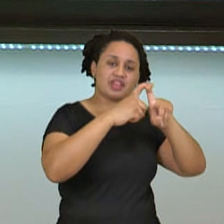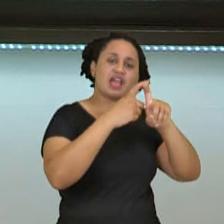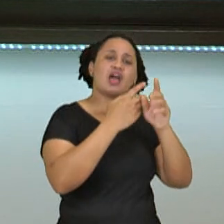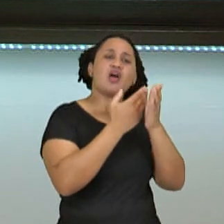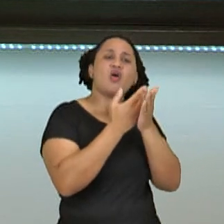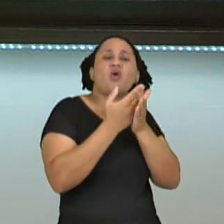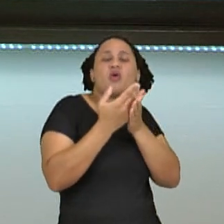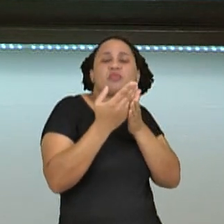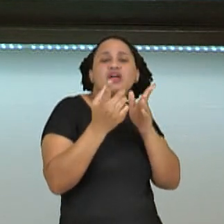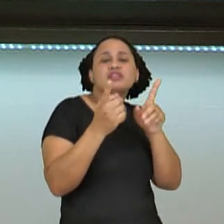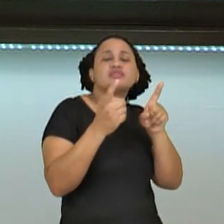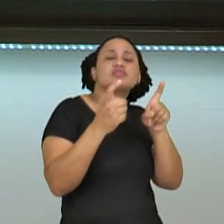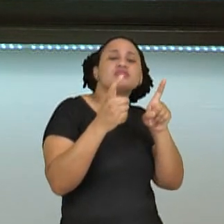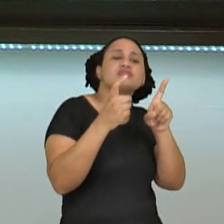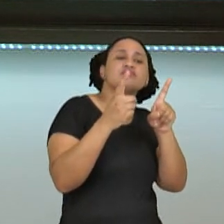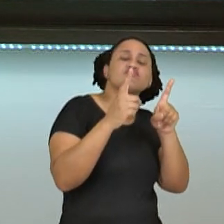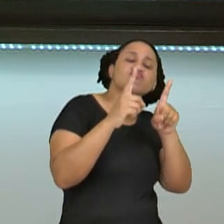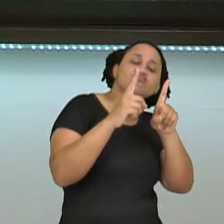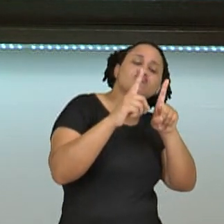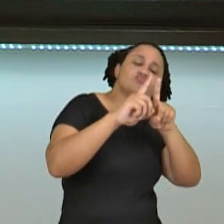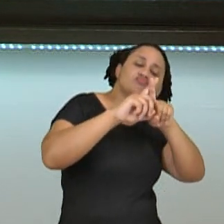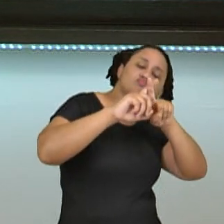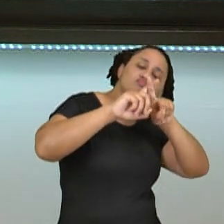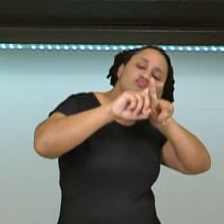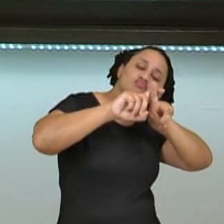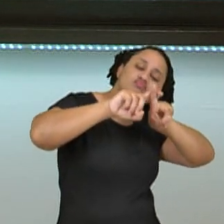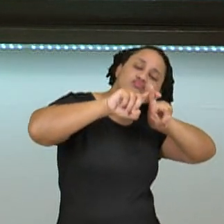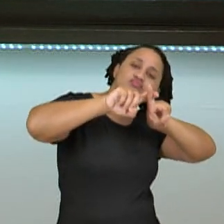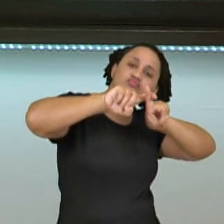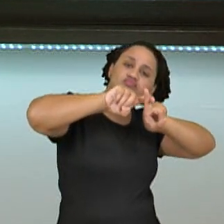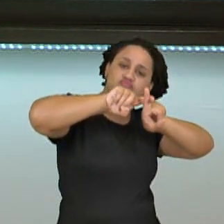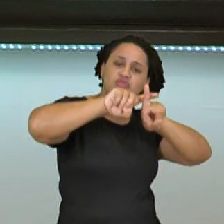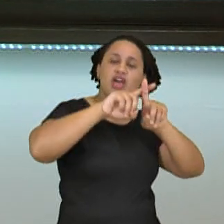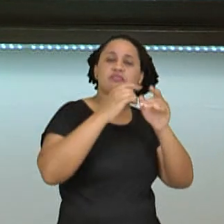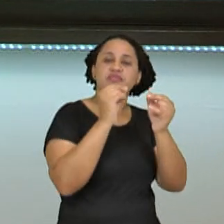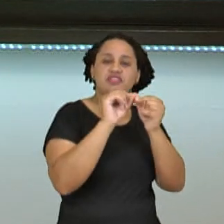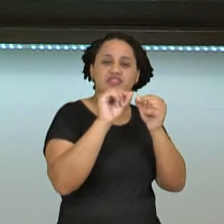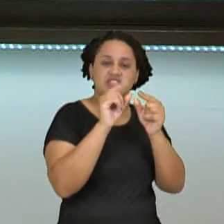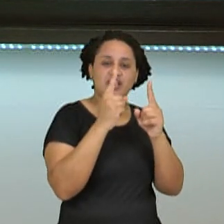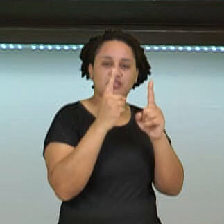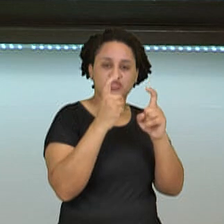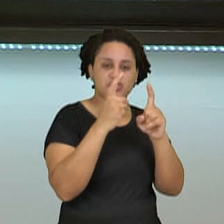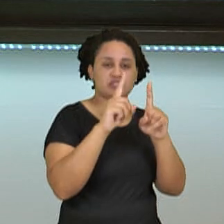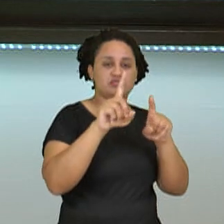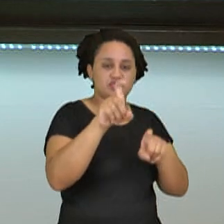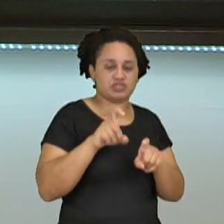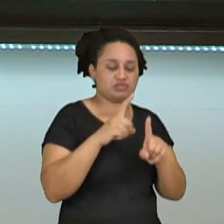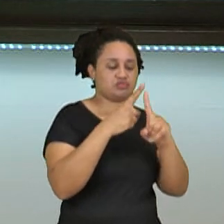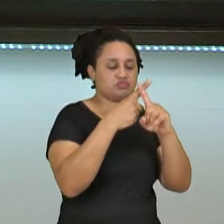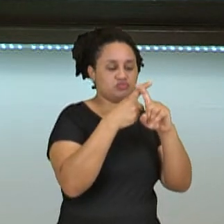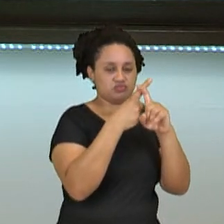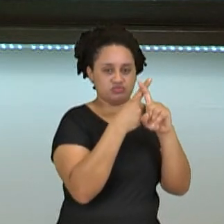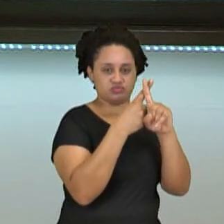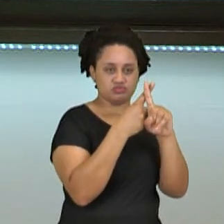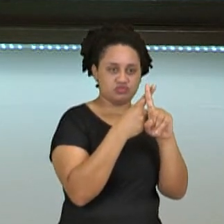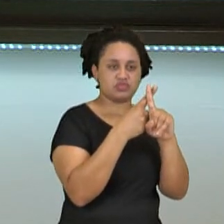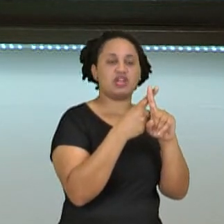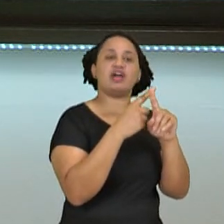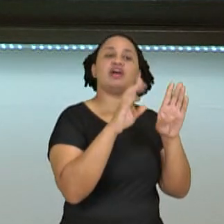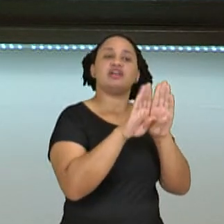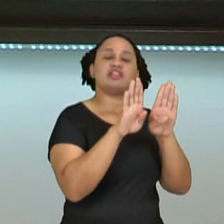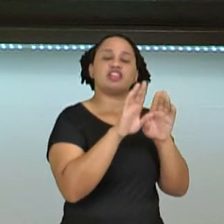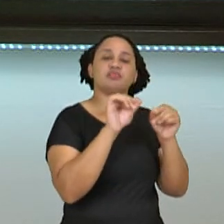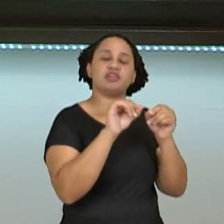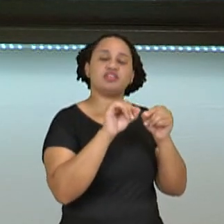a se condensar. Eles ficam espiralizados, ficam apertadinhos para formar aqueles cromossomos em formato de X que a gente conhece. E, além disso, vai formar os